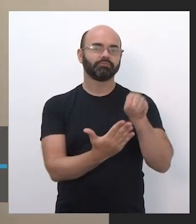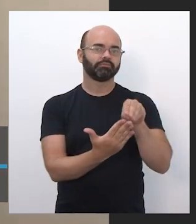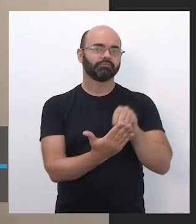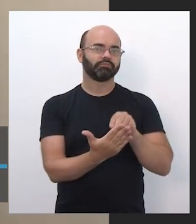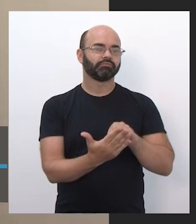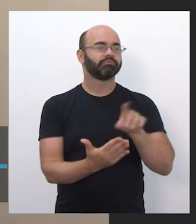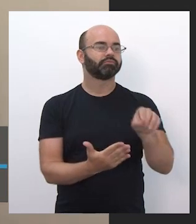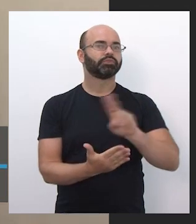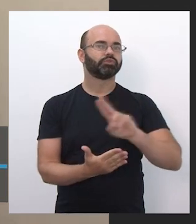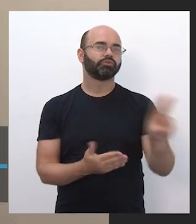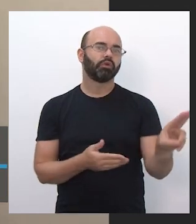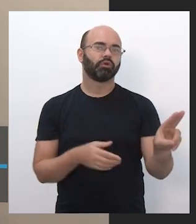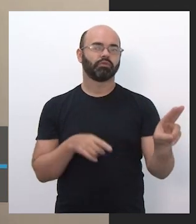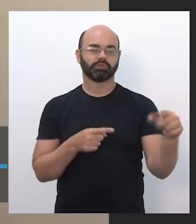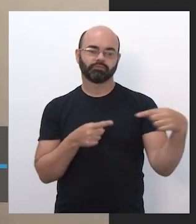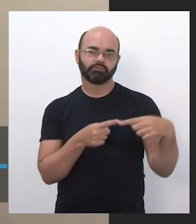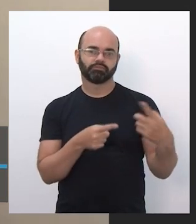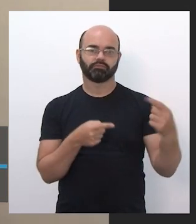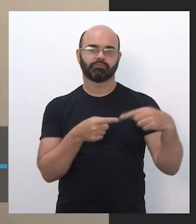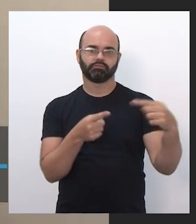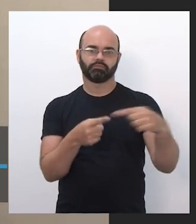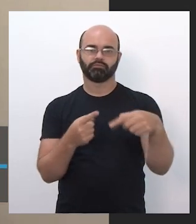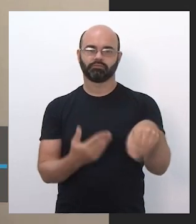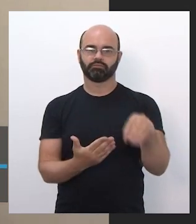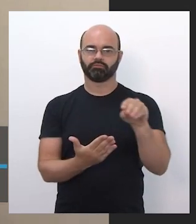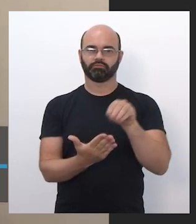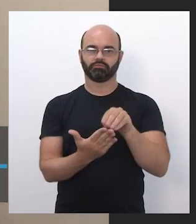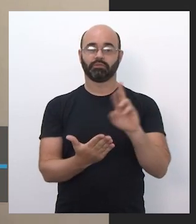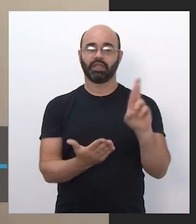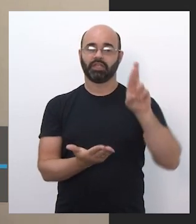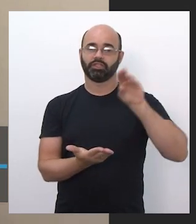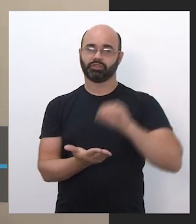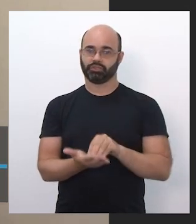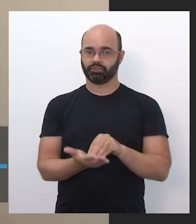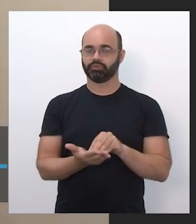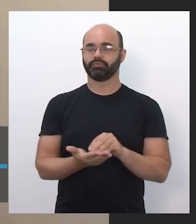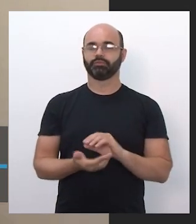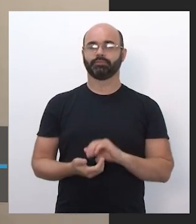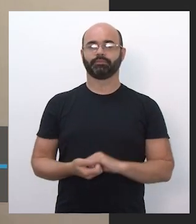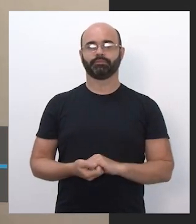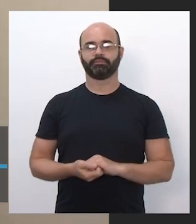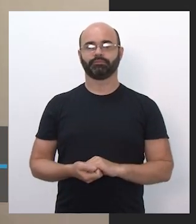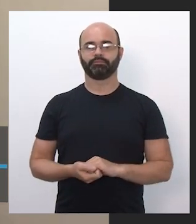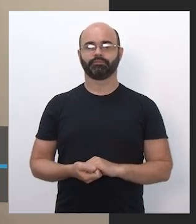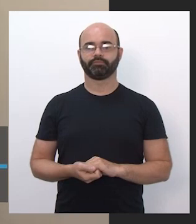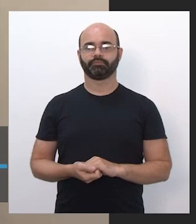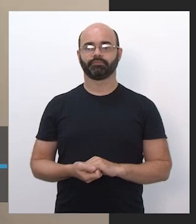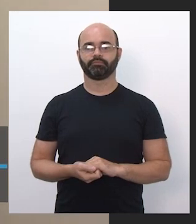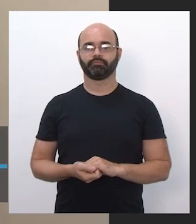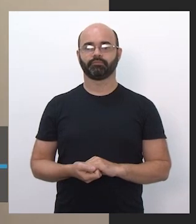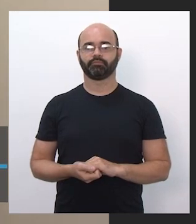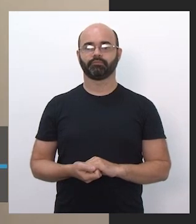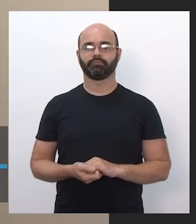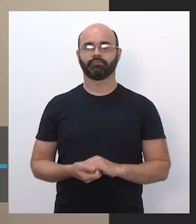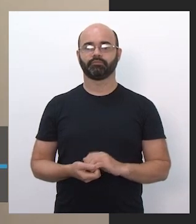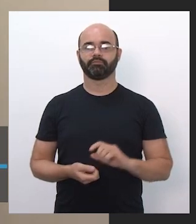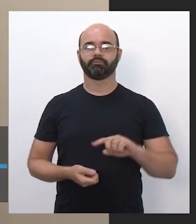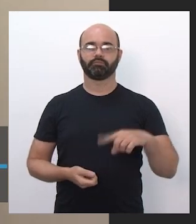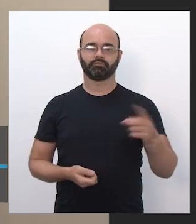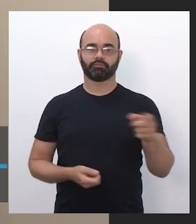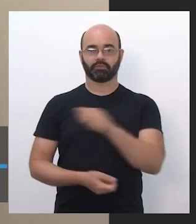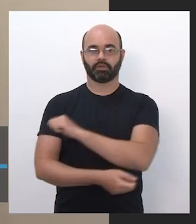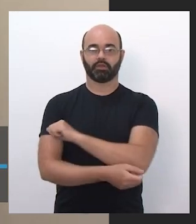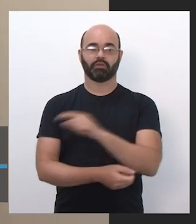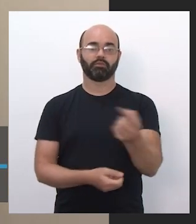como fazer está em tutorial que a gente já enviou para as escolas. E aí, os alunos, na hora de receber,